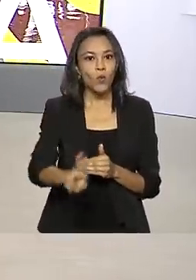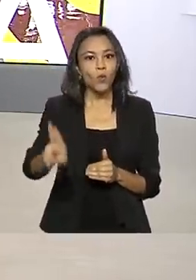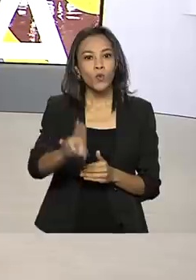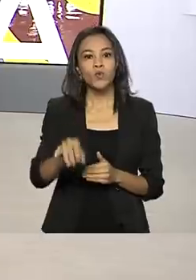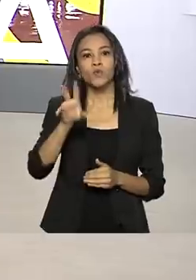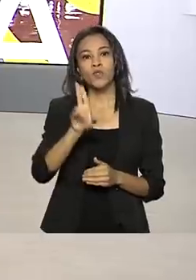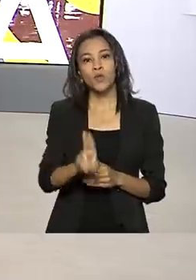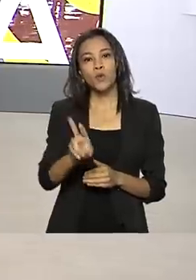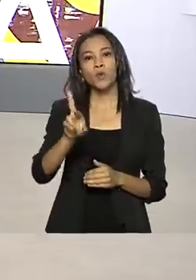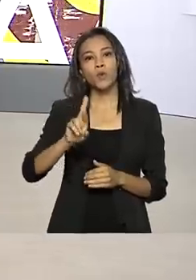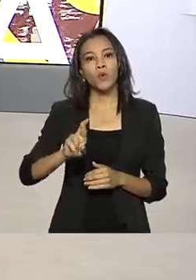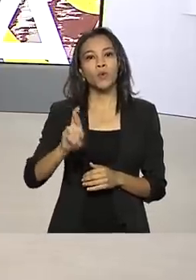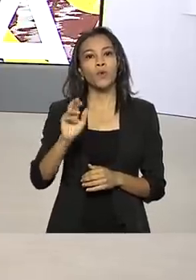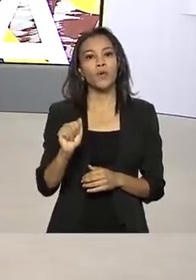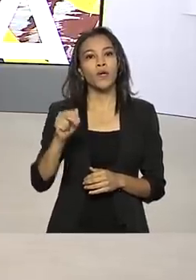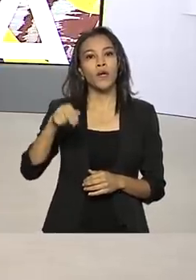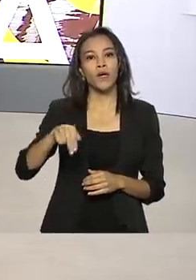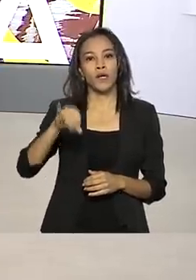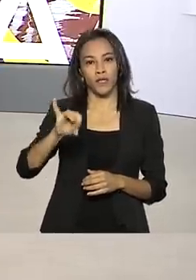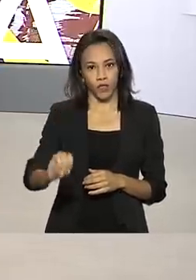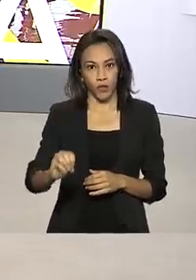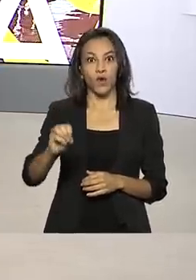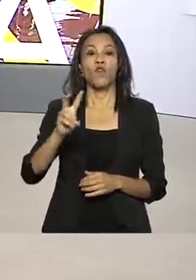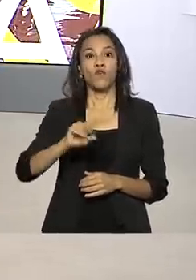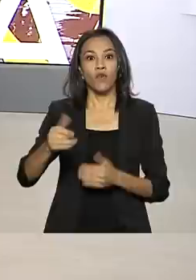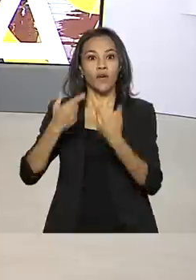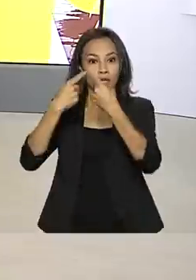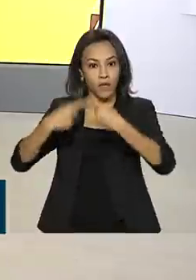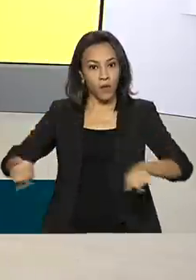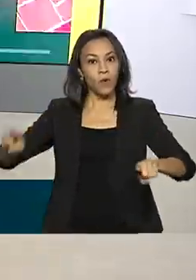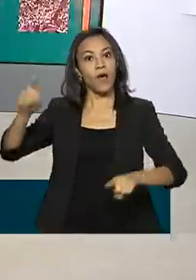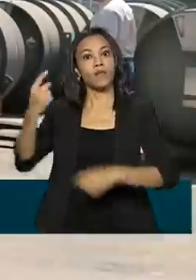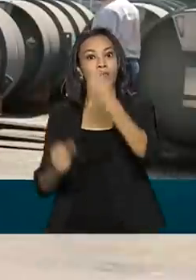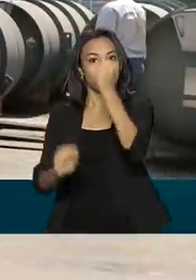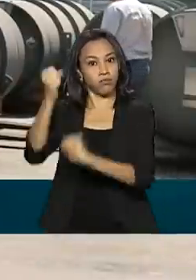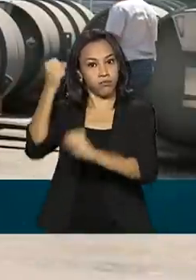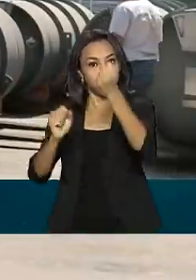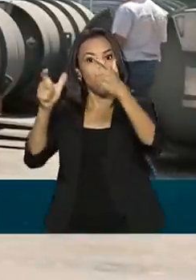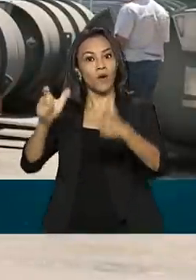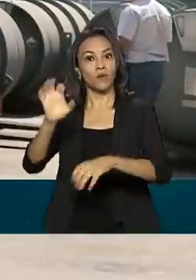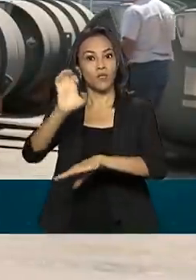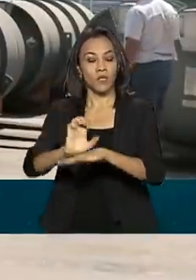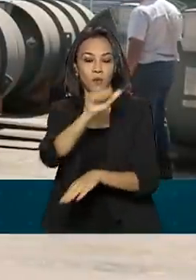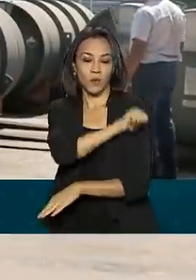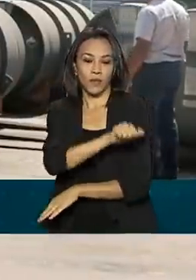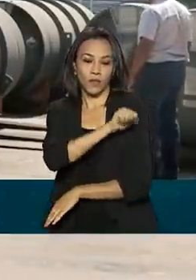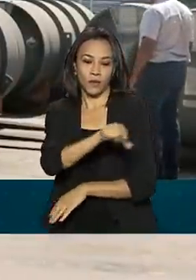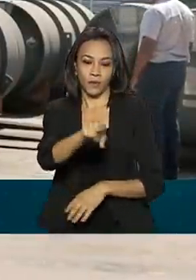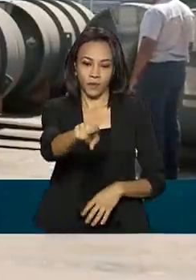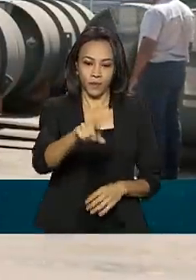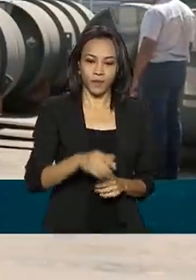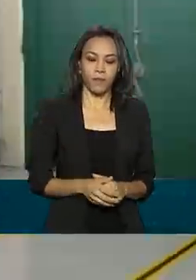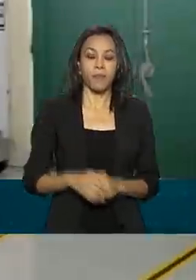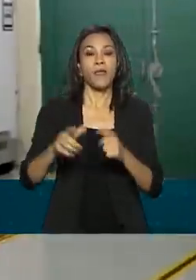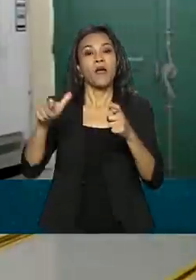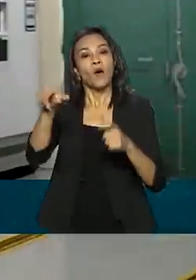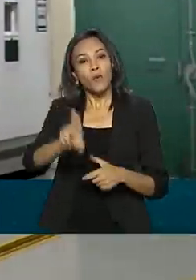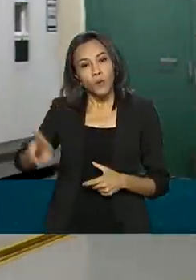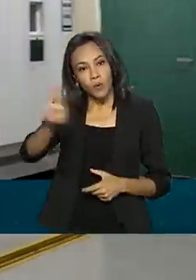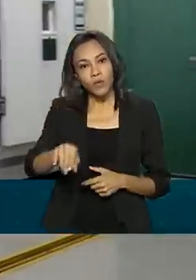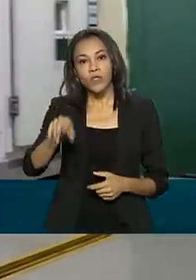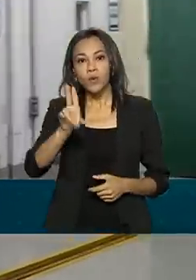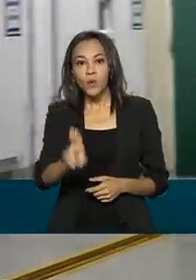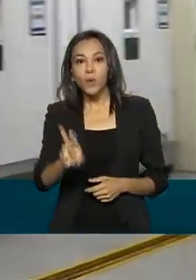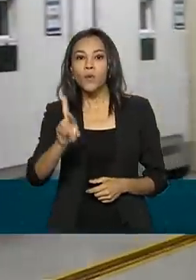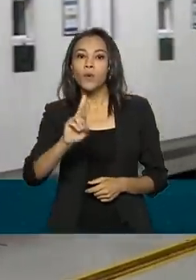Foi inaugurada a nona cascata da usina em Resende, no Rio de Janeiro. A maior parte do enriquecimento de urânio que abastece